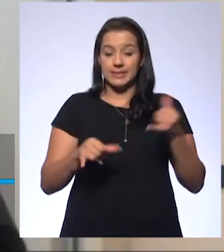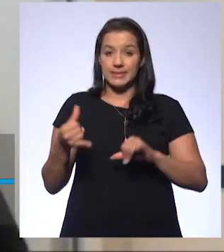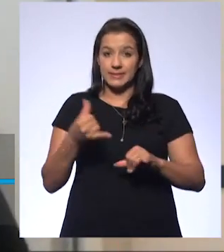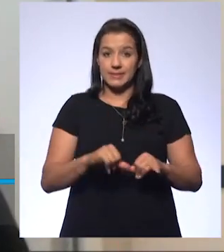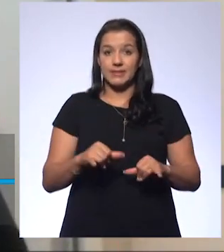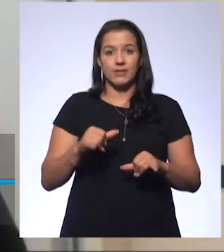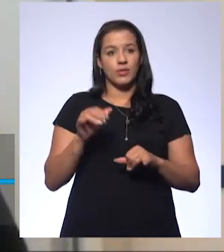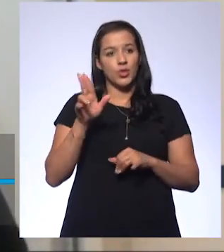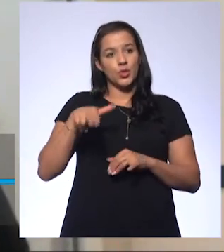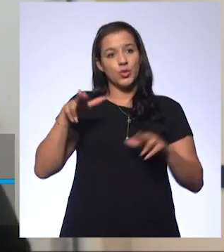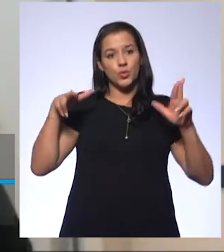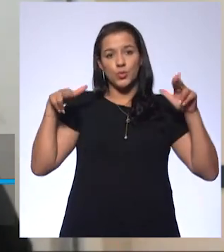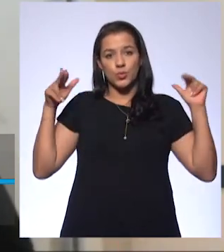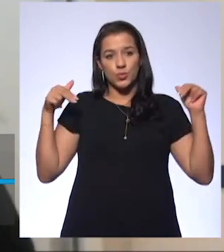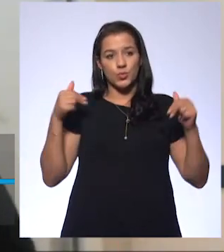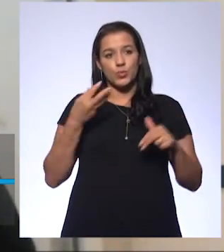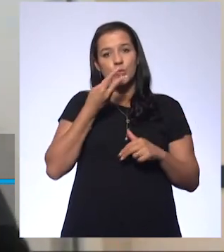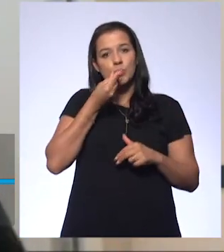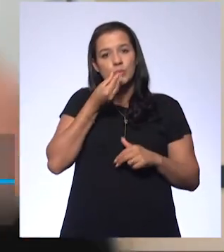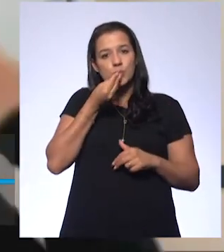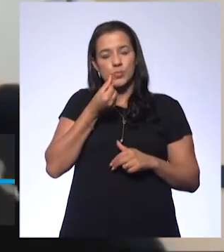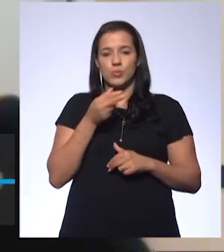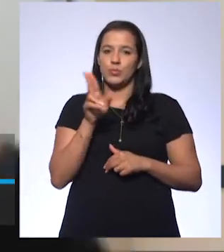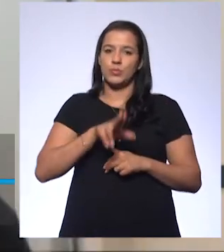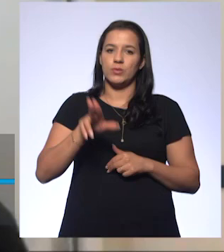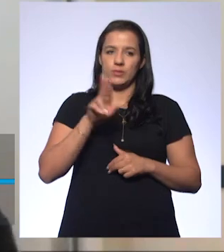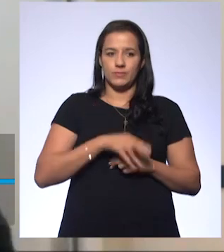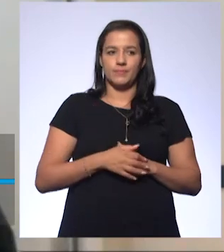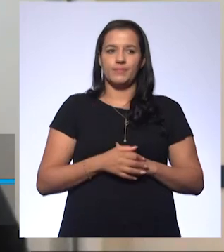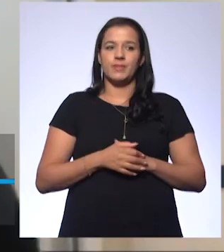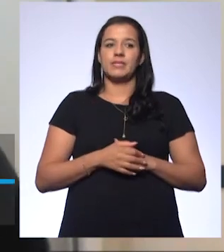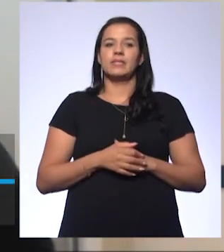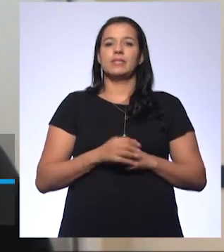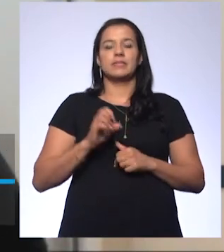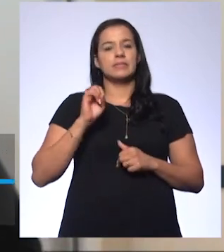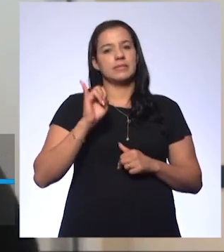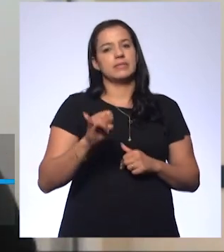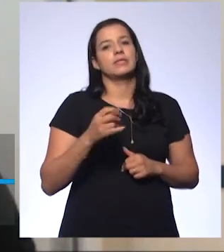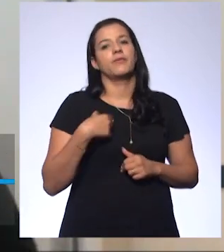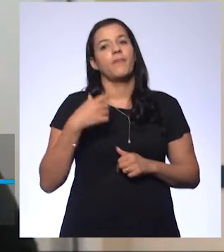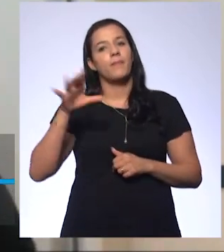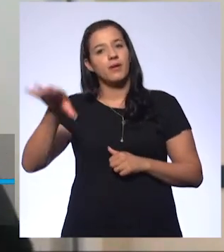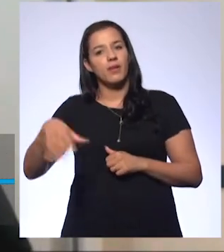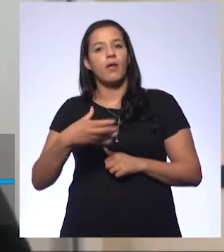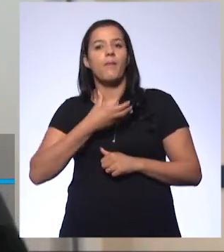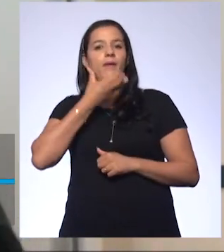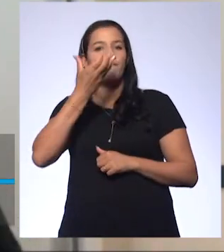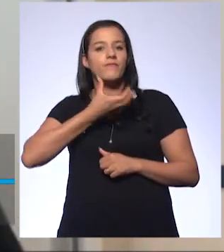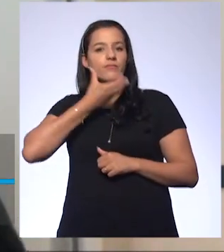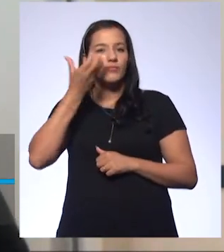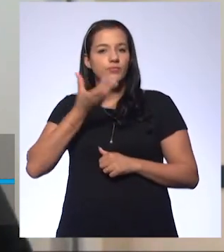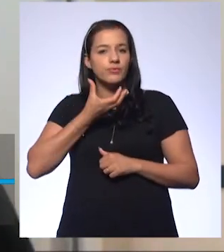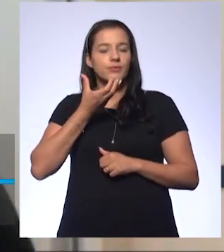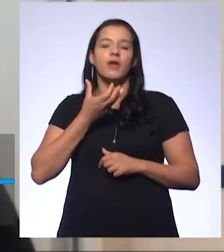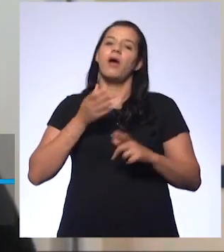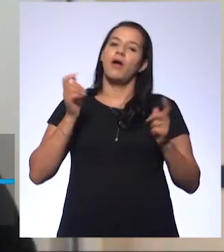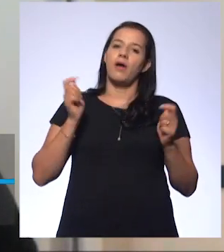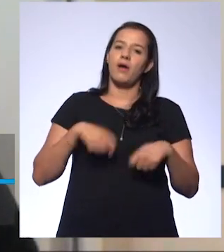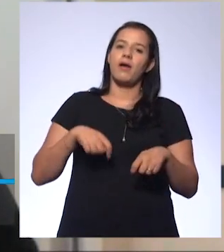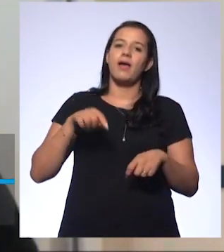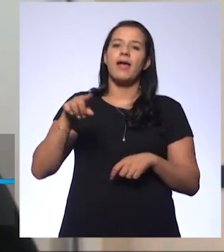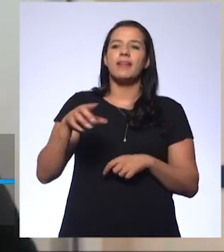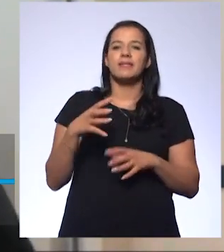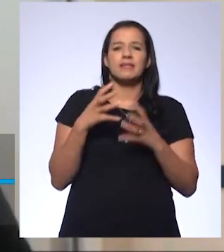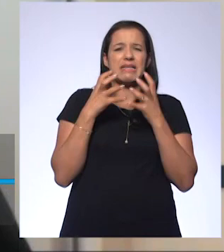nós nunca utilizamos o paladar. Então, se a gente vai fazer isso, ah, eu vou pegar uma fruta. A fruta, ela está, como a gente fala, fruta está